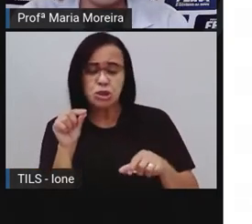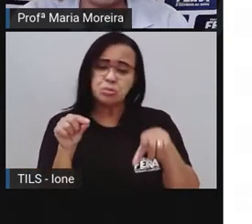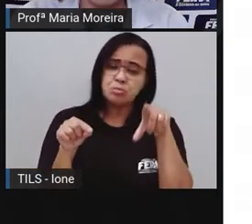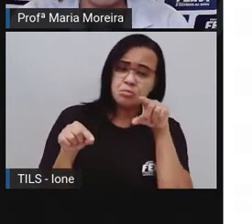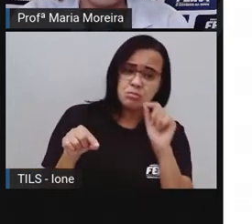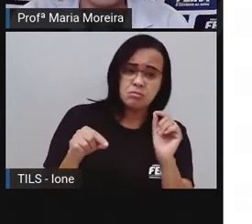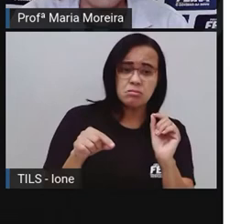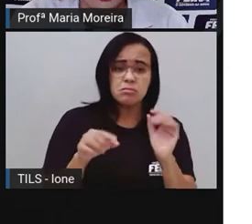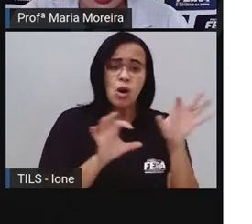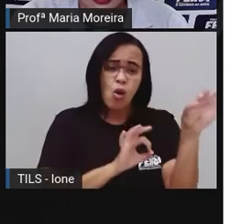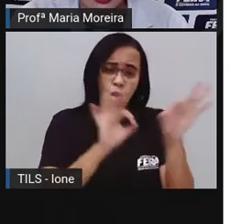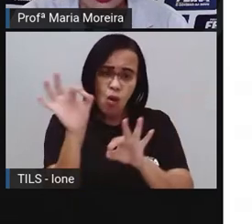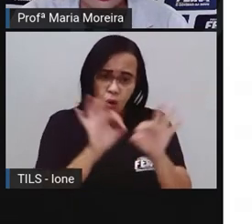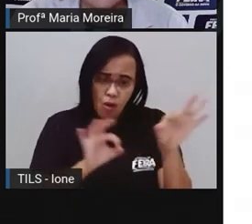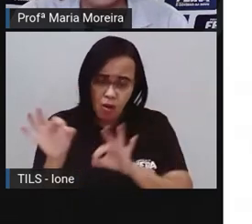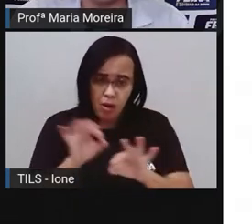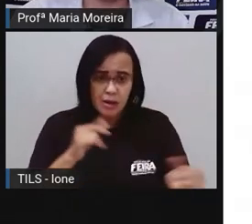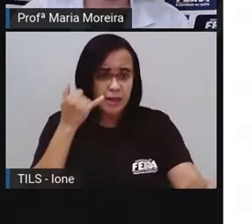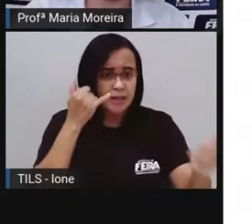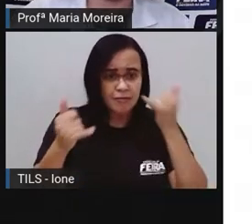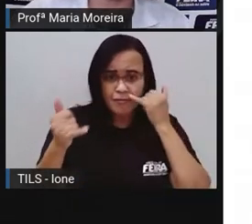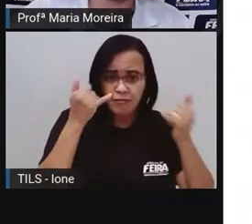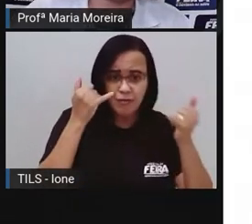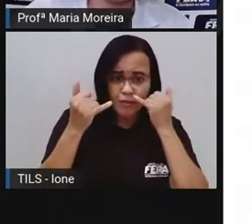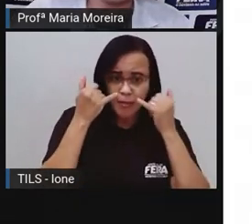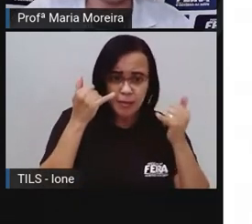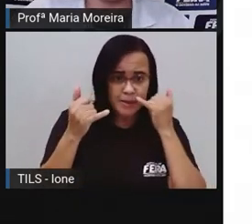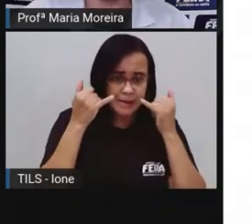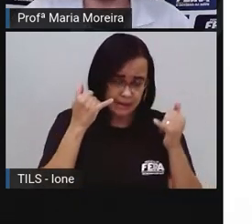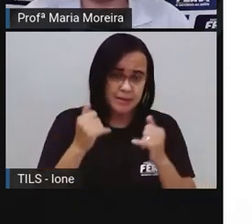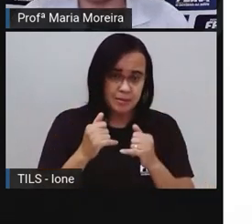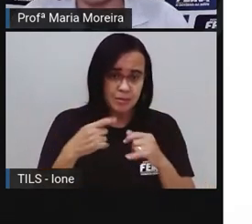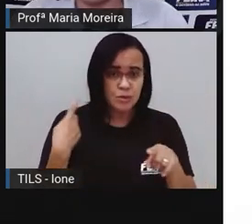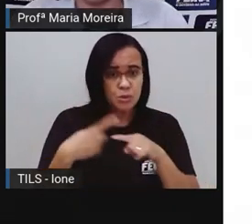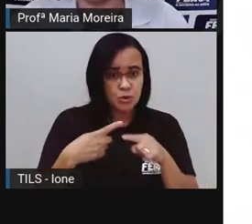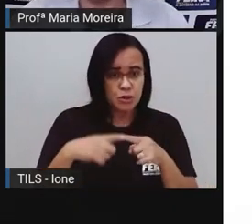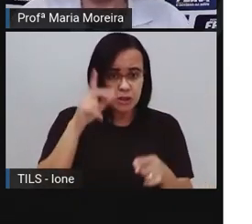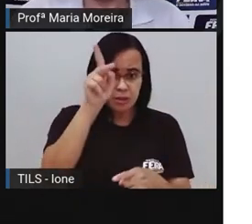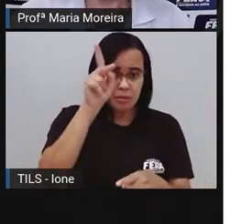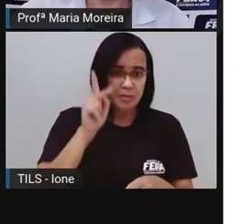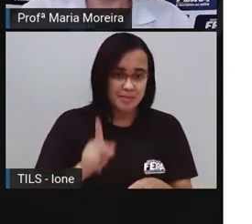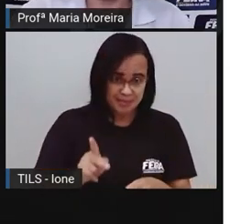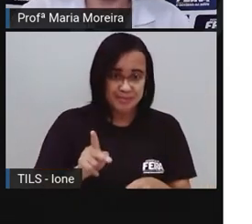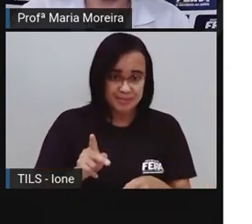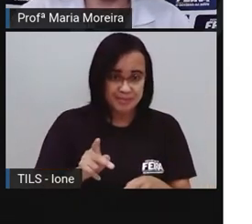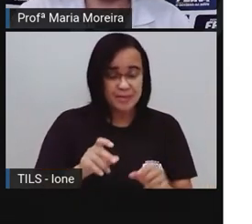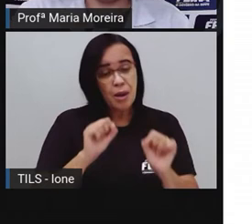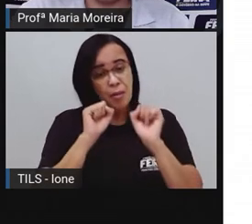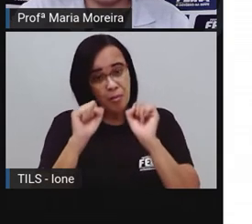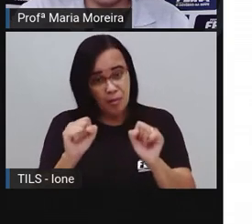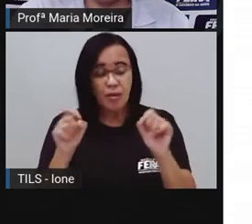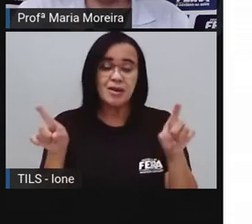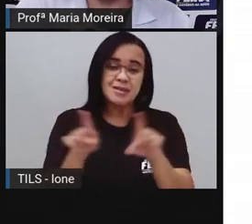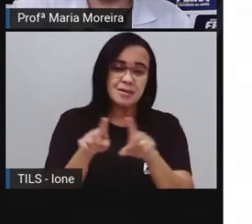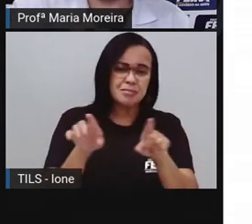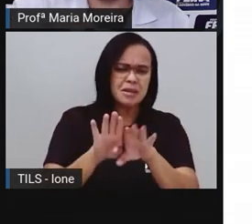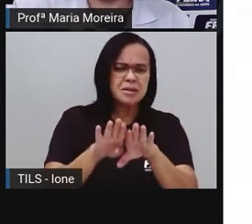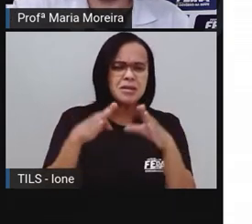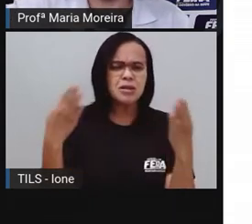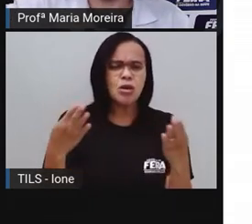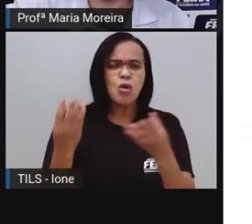informações compartilhadas, né? Então, a carta pessoal, ela pode também ser aberta. Aberta como, né?